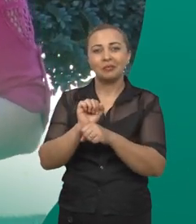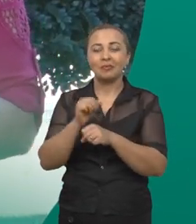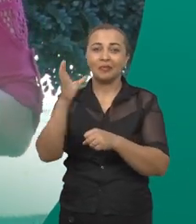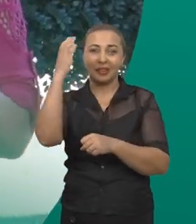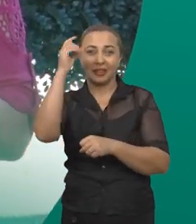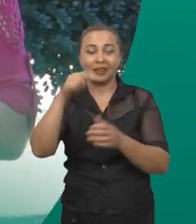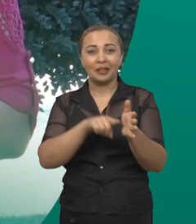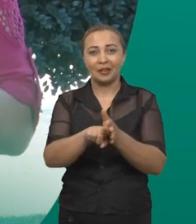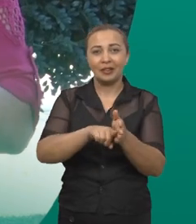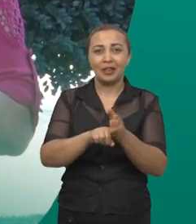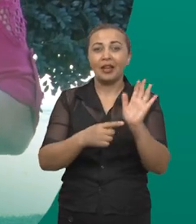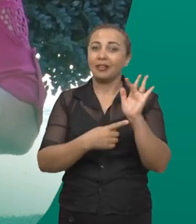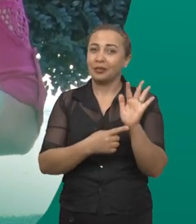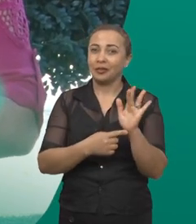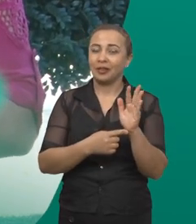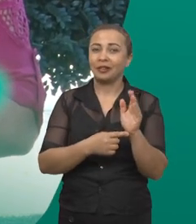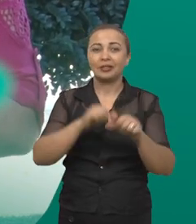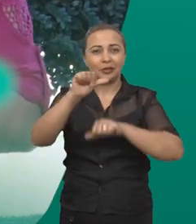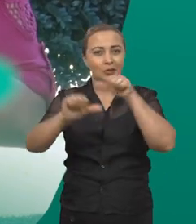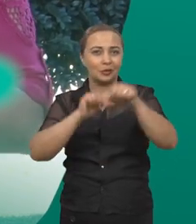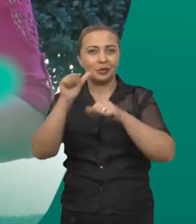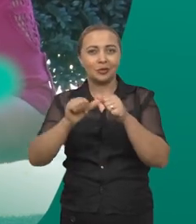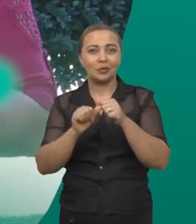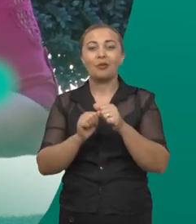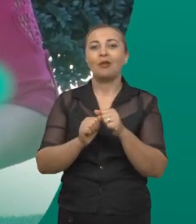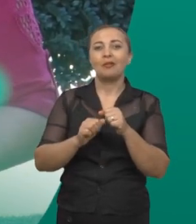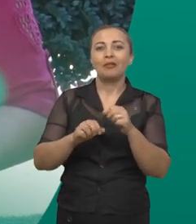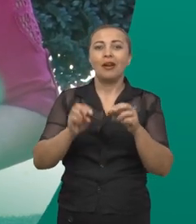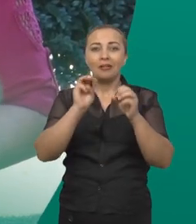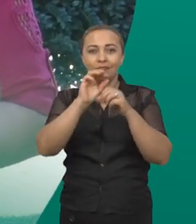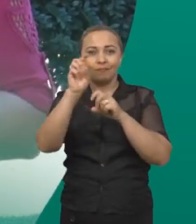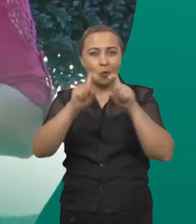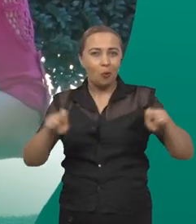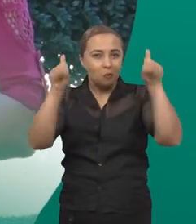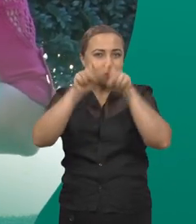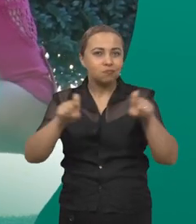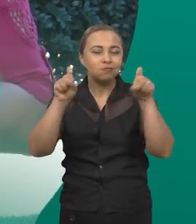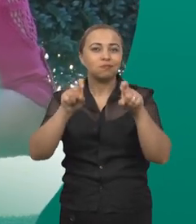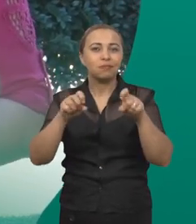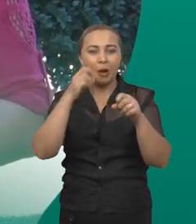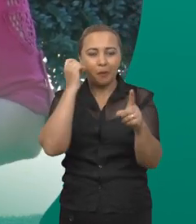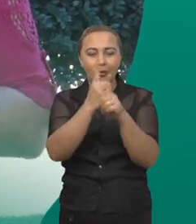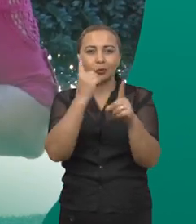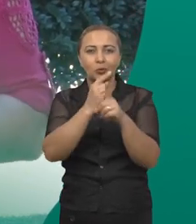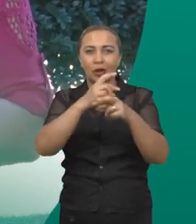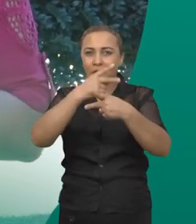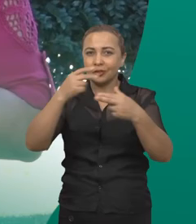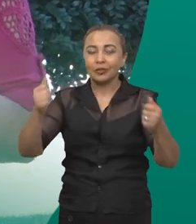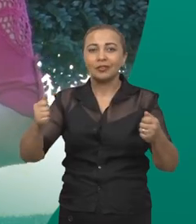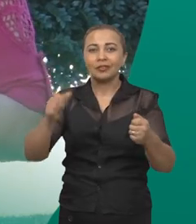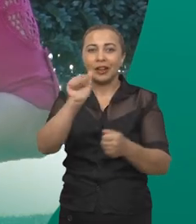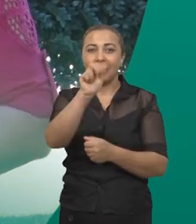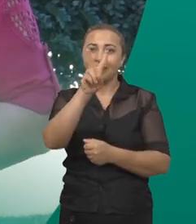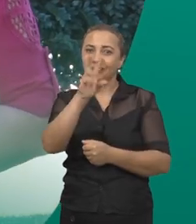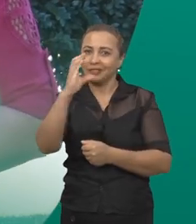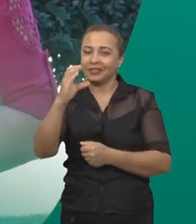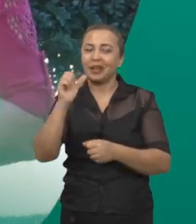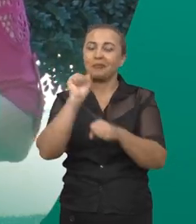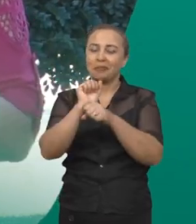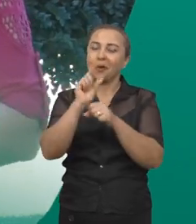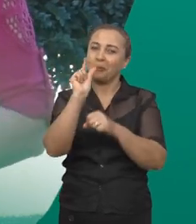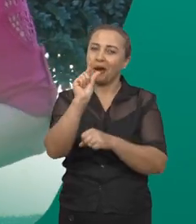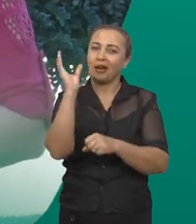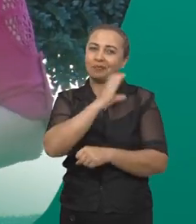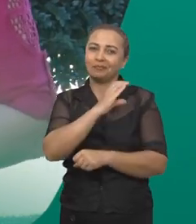cientistas da Universidade Estadual da Paraíba desenvolvem um software que é capaz de detectar os diferentes tipos de AVC.